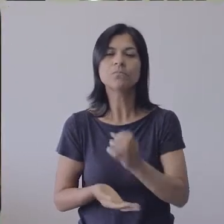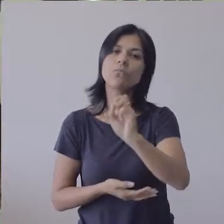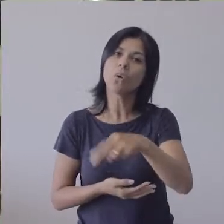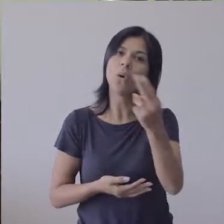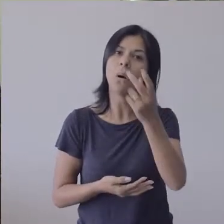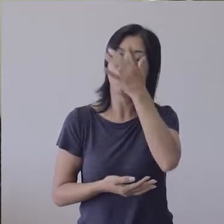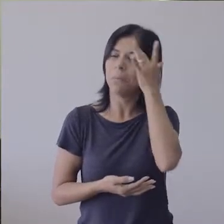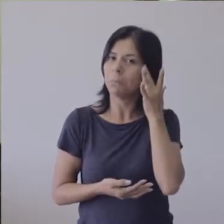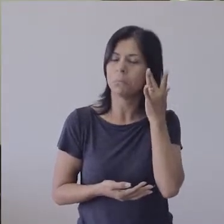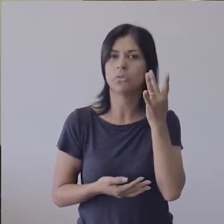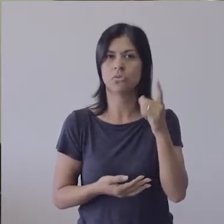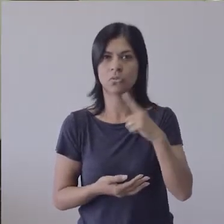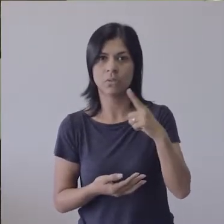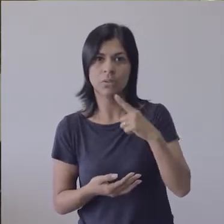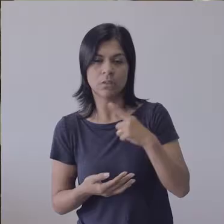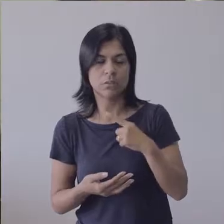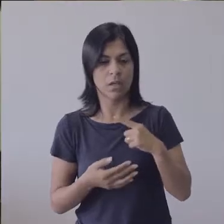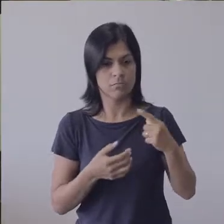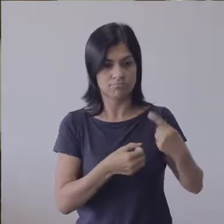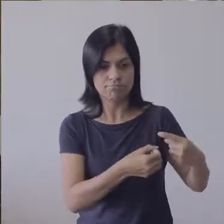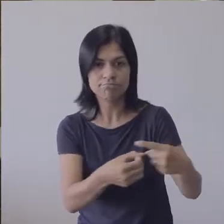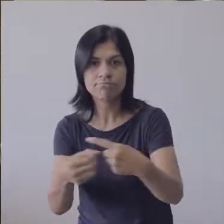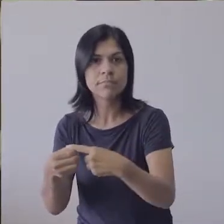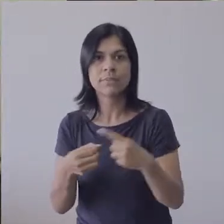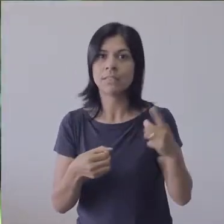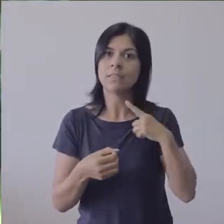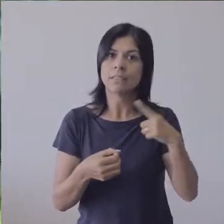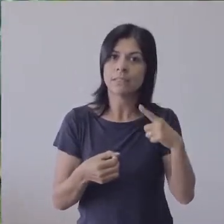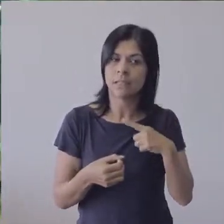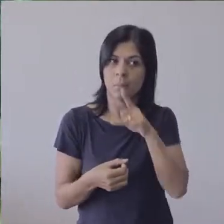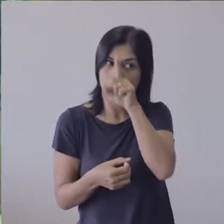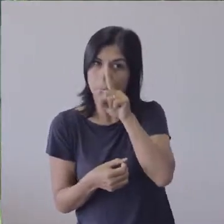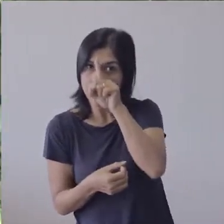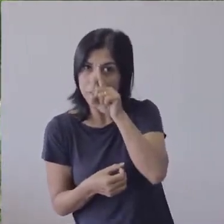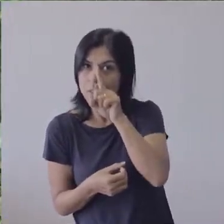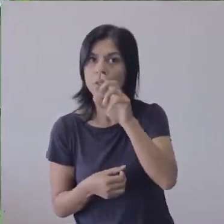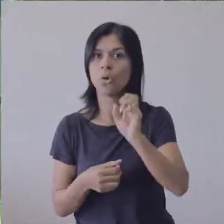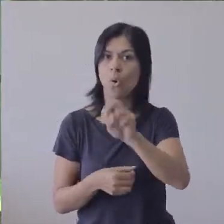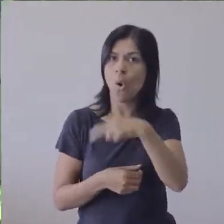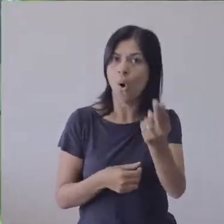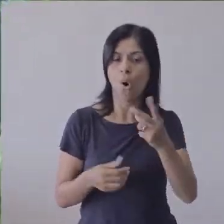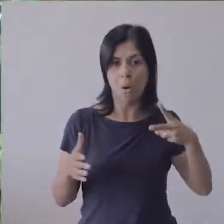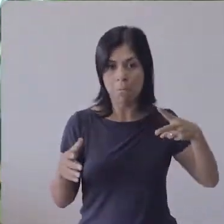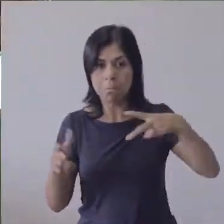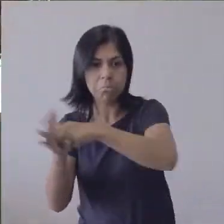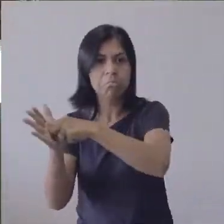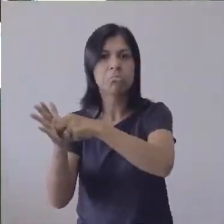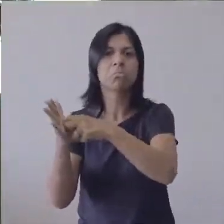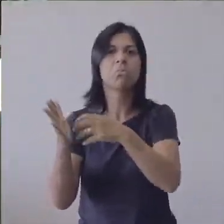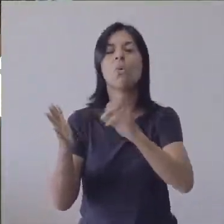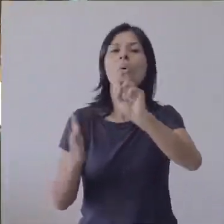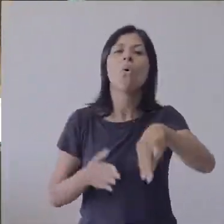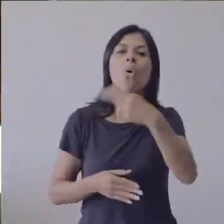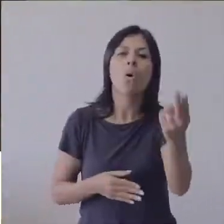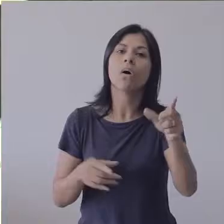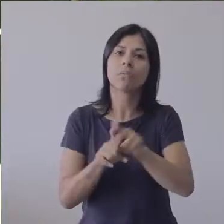um suspeito que esteja próximo ao campo, que a pessoa identifique que esteja suspeito, ou um acidente que ocorreu, né, ou